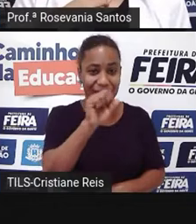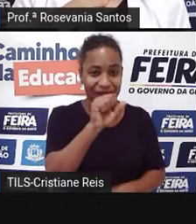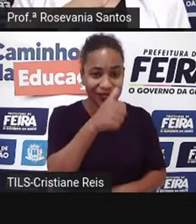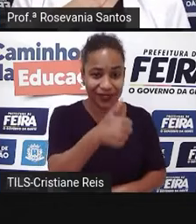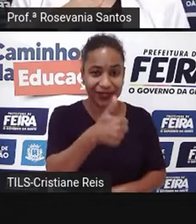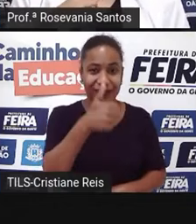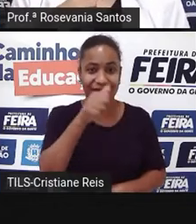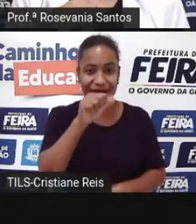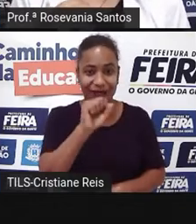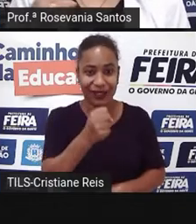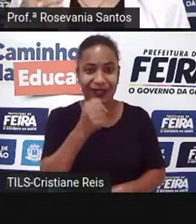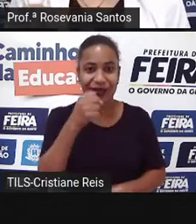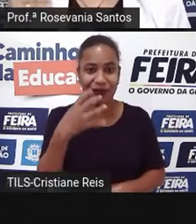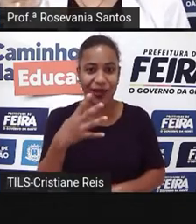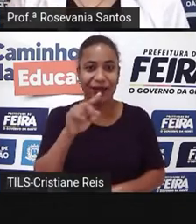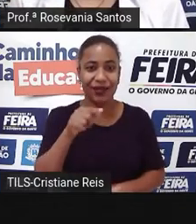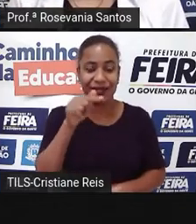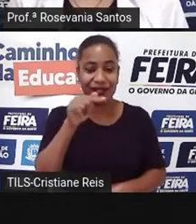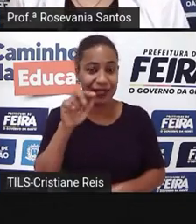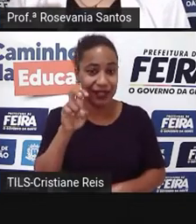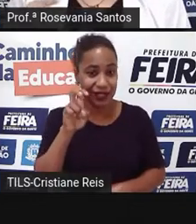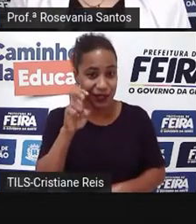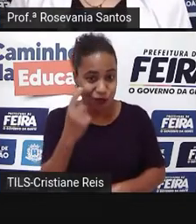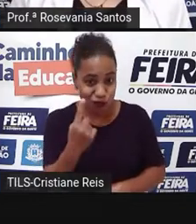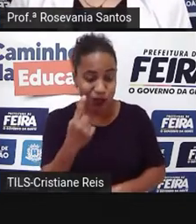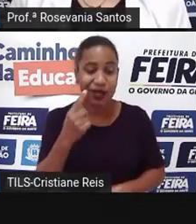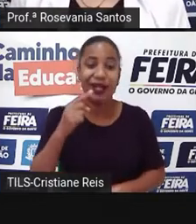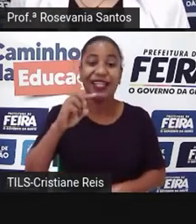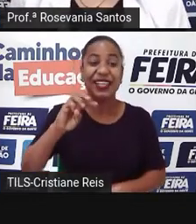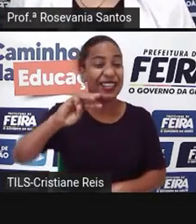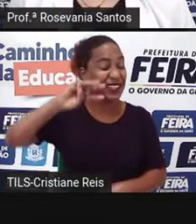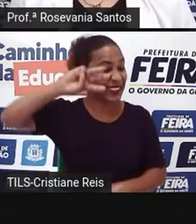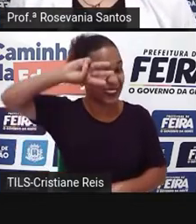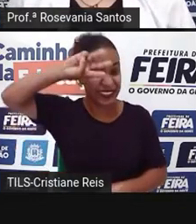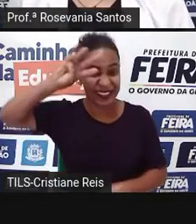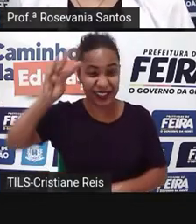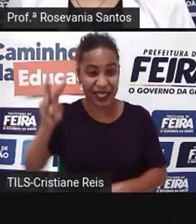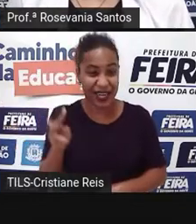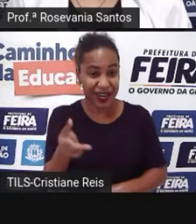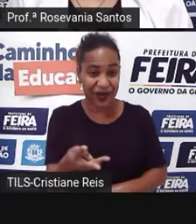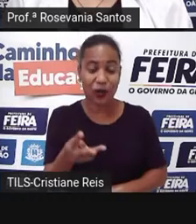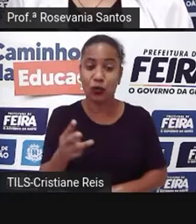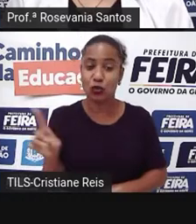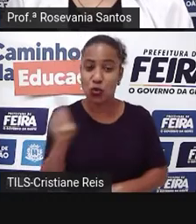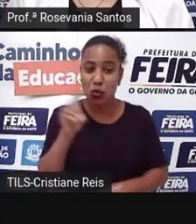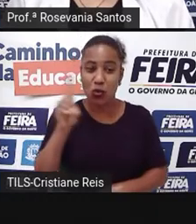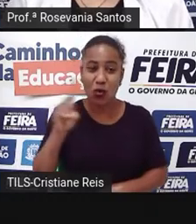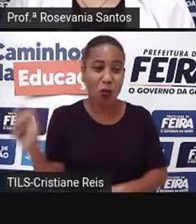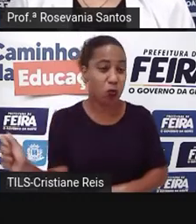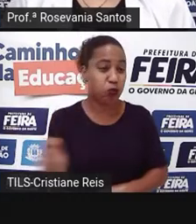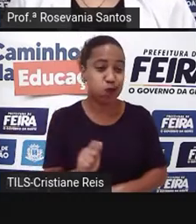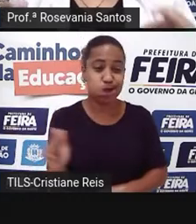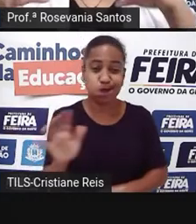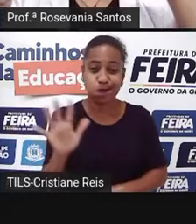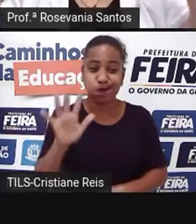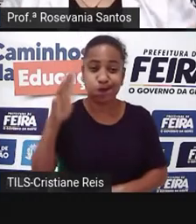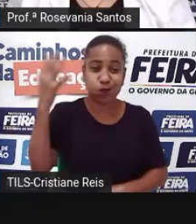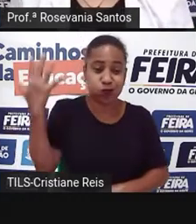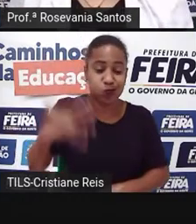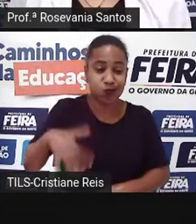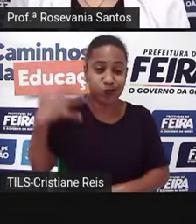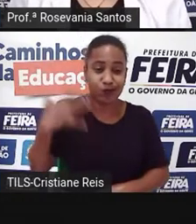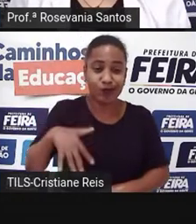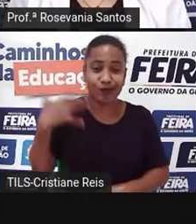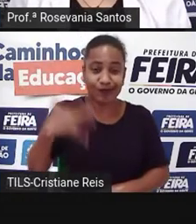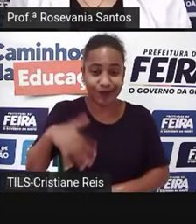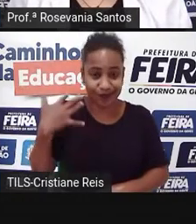equivalente a quase 25% do PIB mundial, que, na realidade, só para você entender, né,